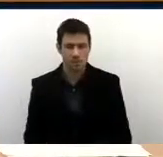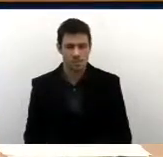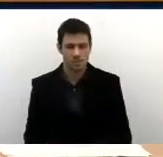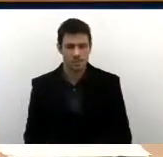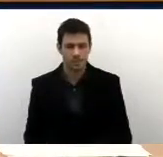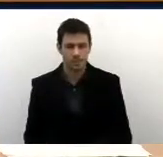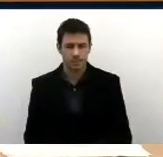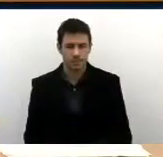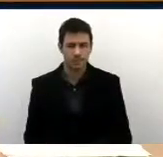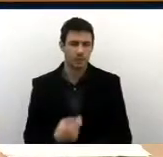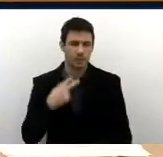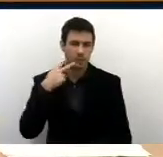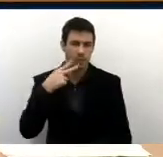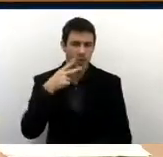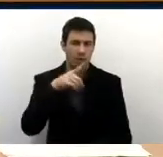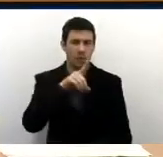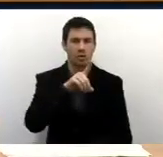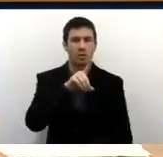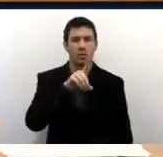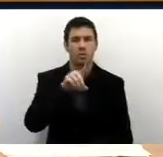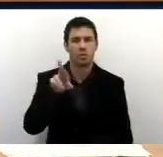nobre doutor Samuel Aragão.